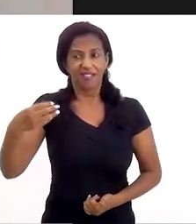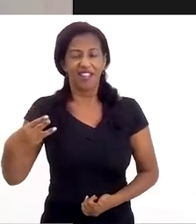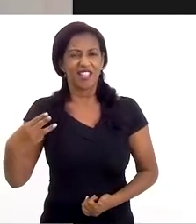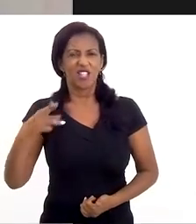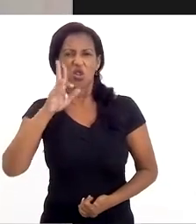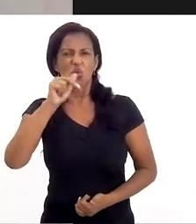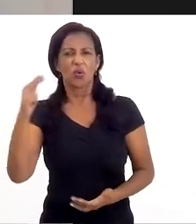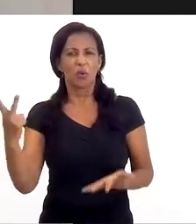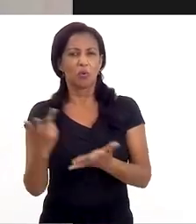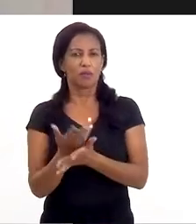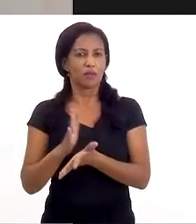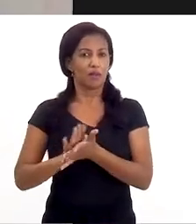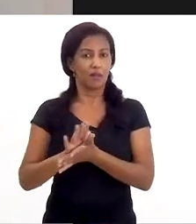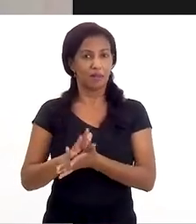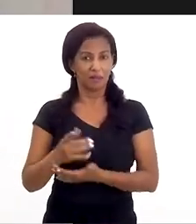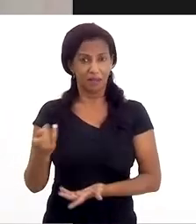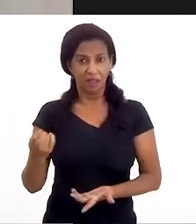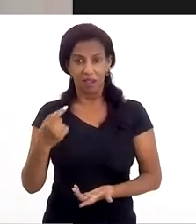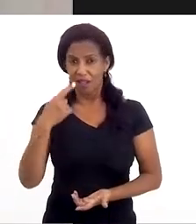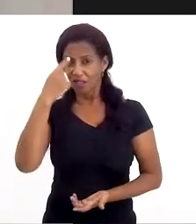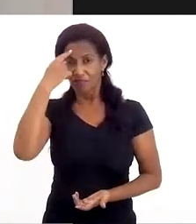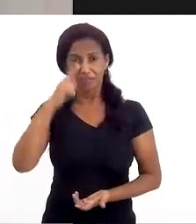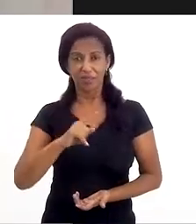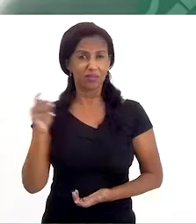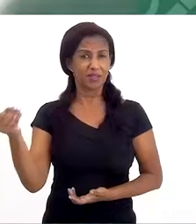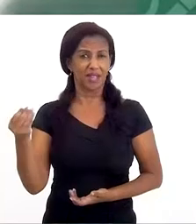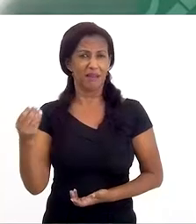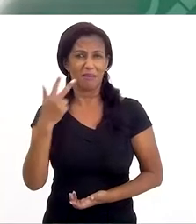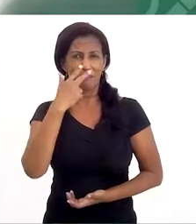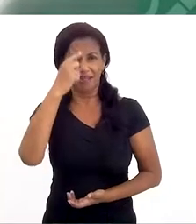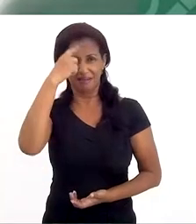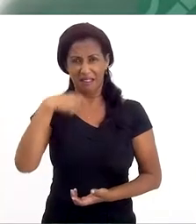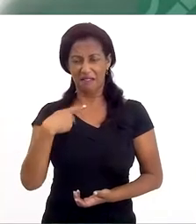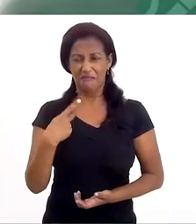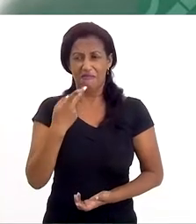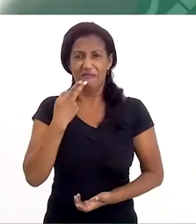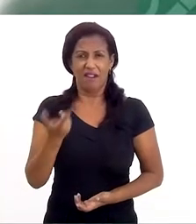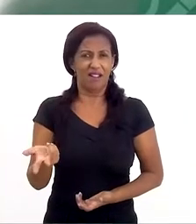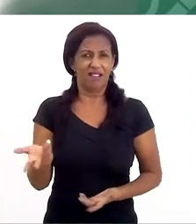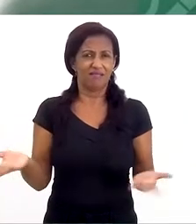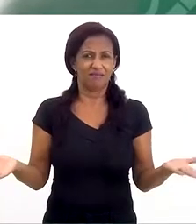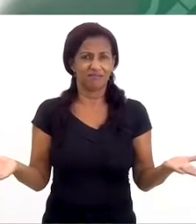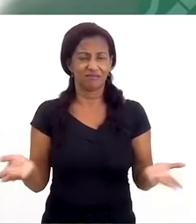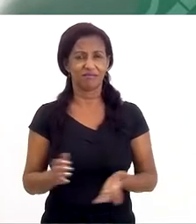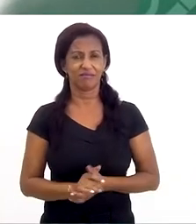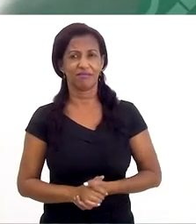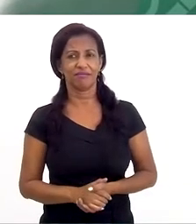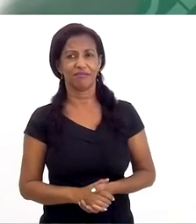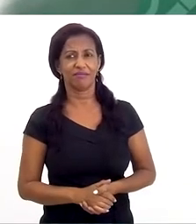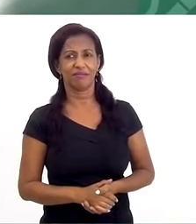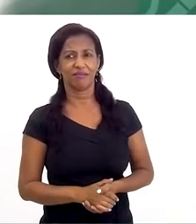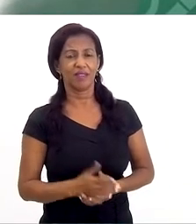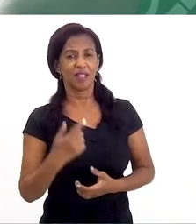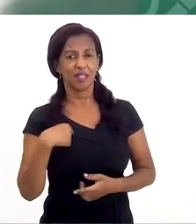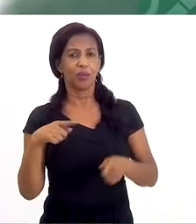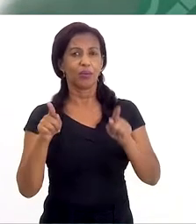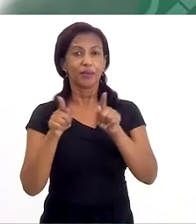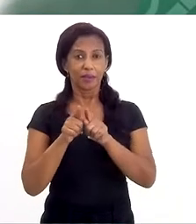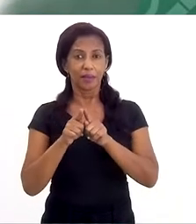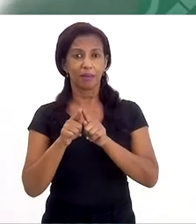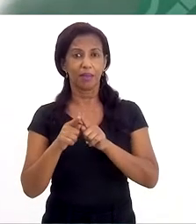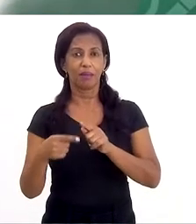anos nunca aconteceu nada. Muitas vezes nós negamos, né, existe um negacionismo em falar sobre assunto. E eu até